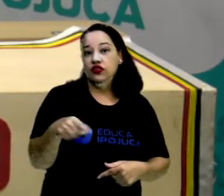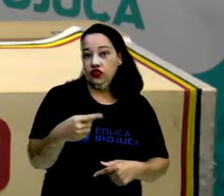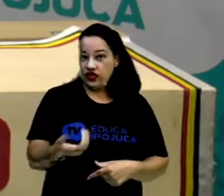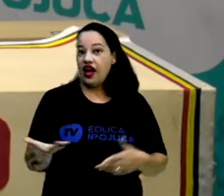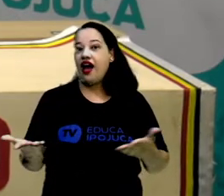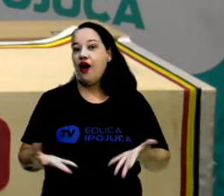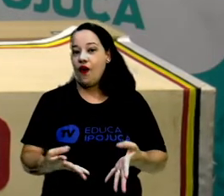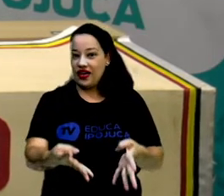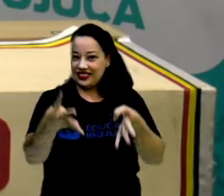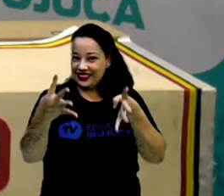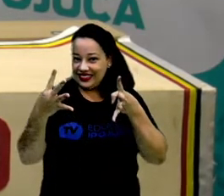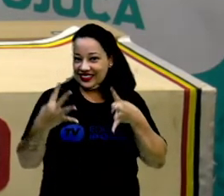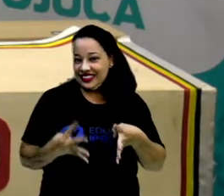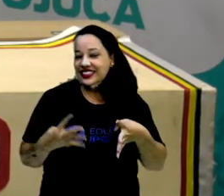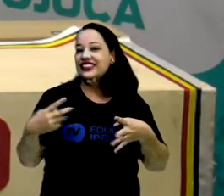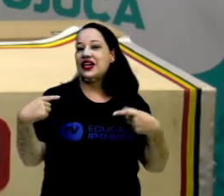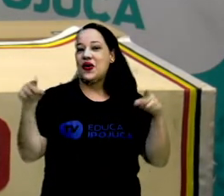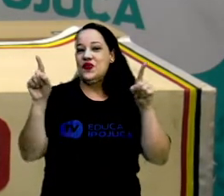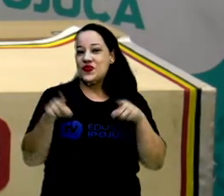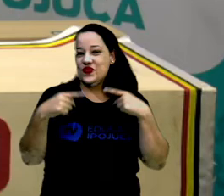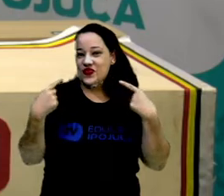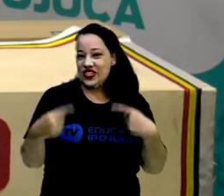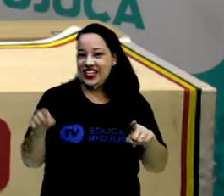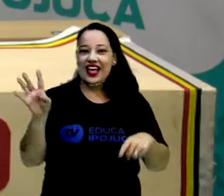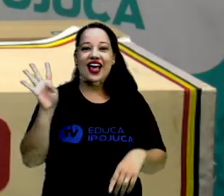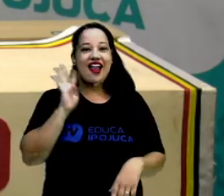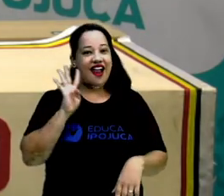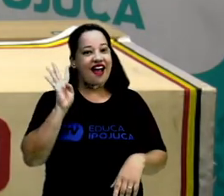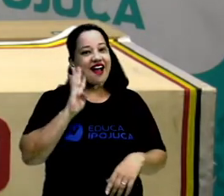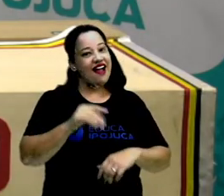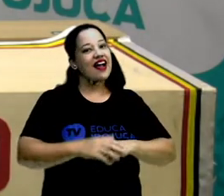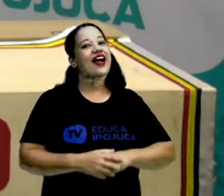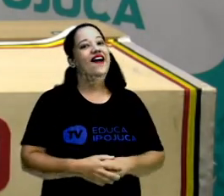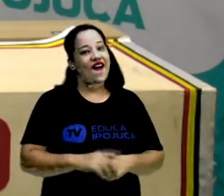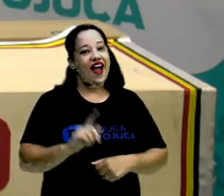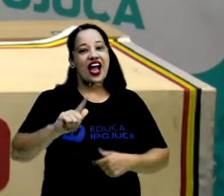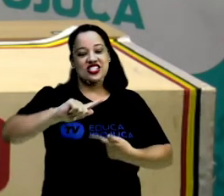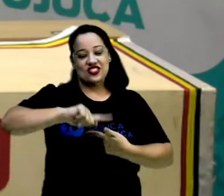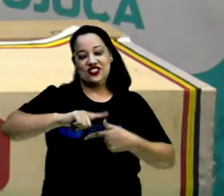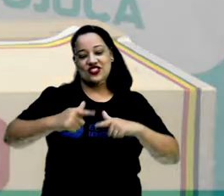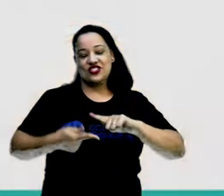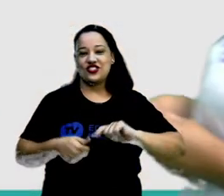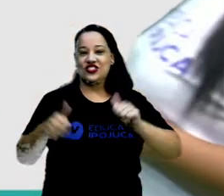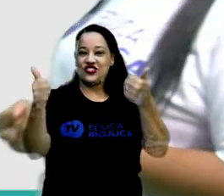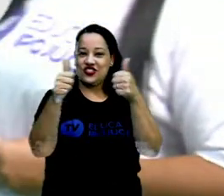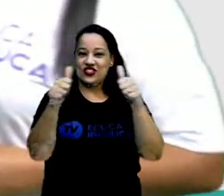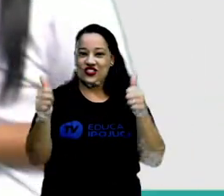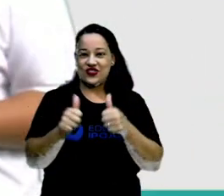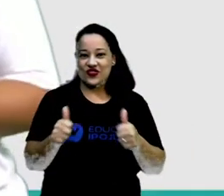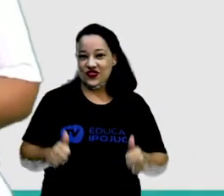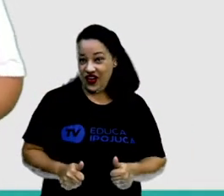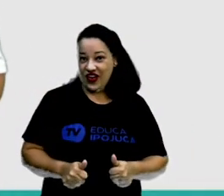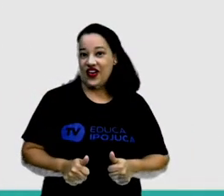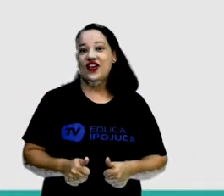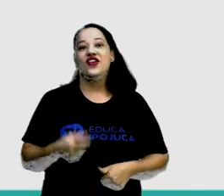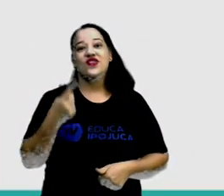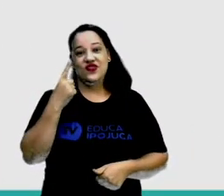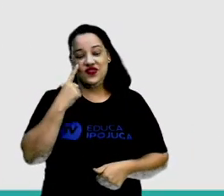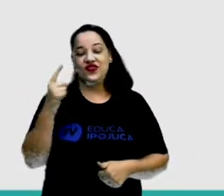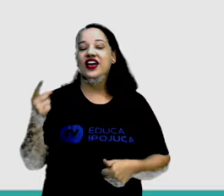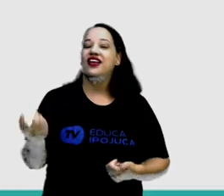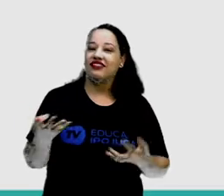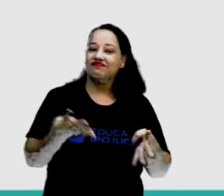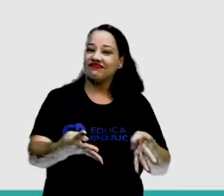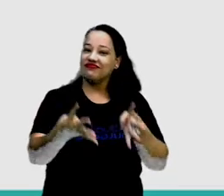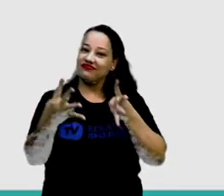bem legal, que é das formas geométricas. Vamos lá com a tia Carla, ouvir, né,